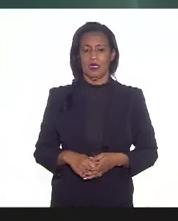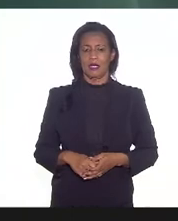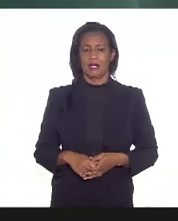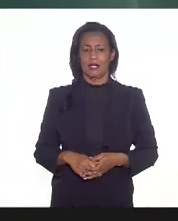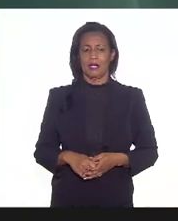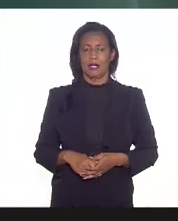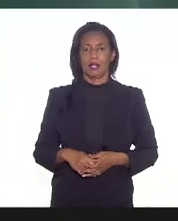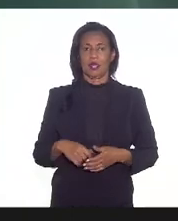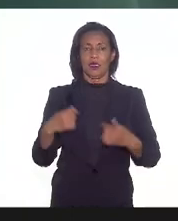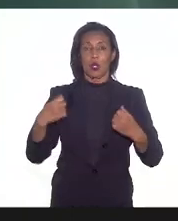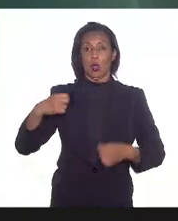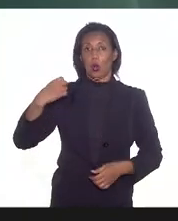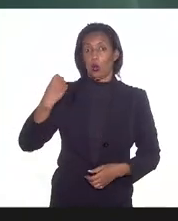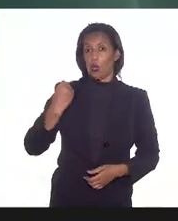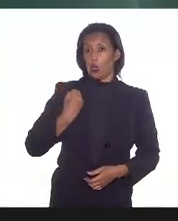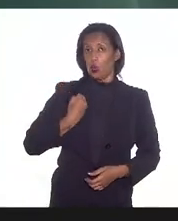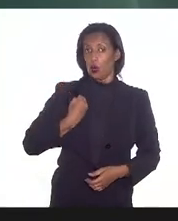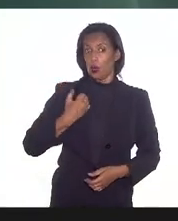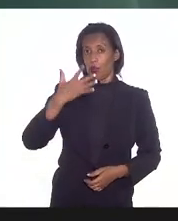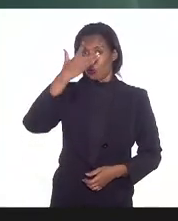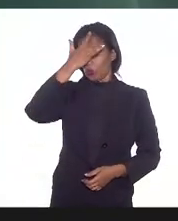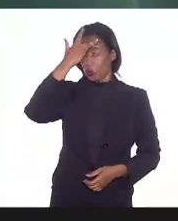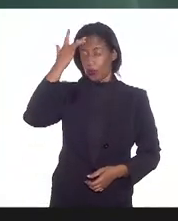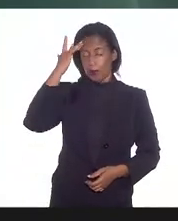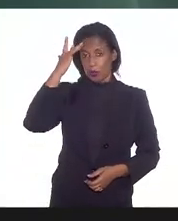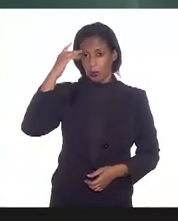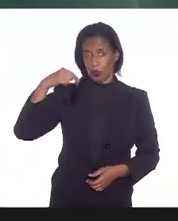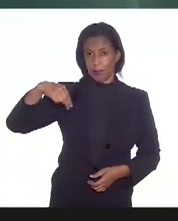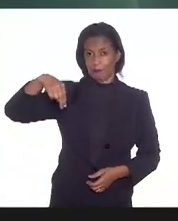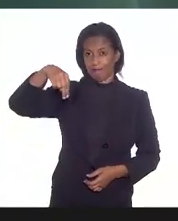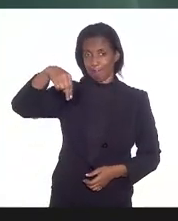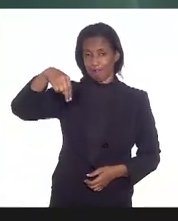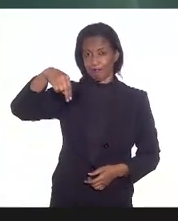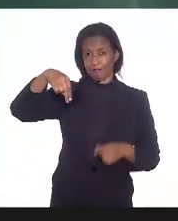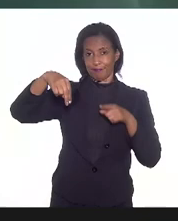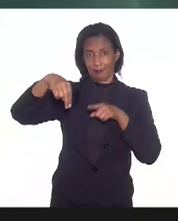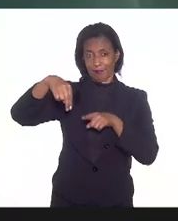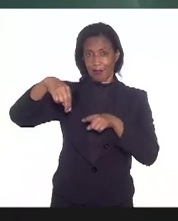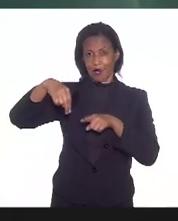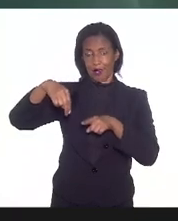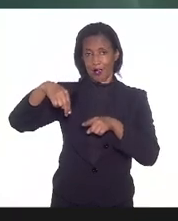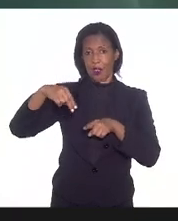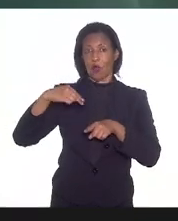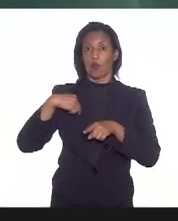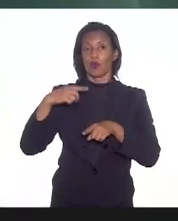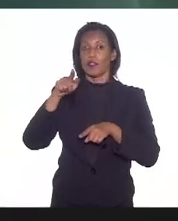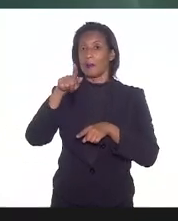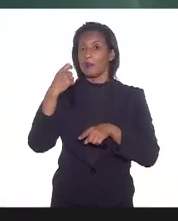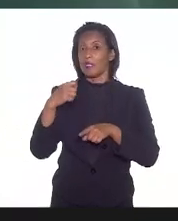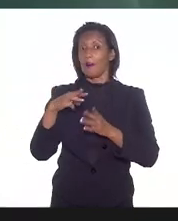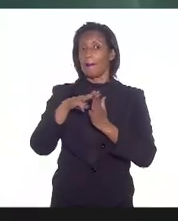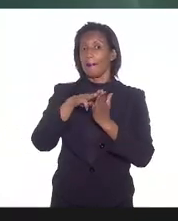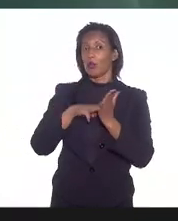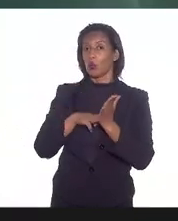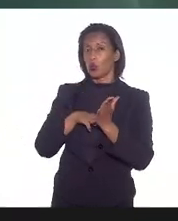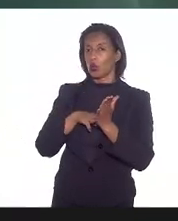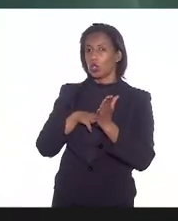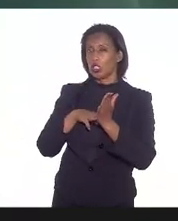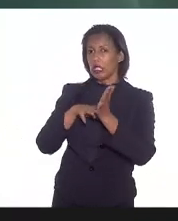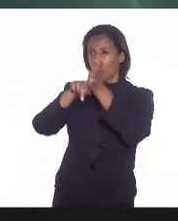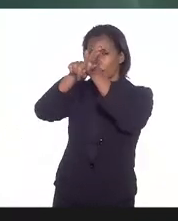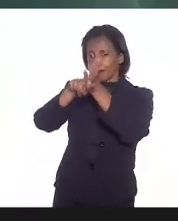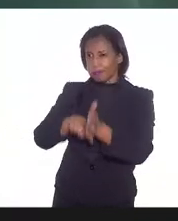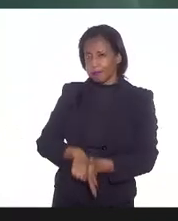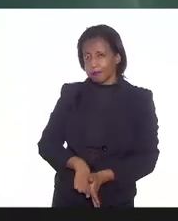N que é o número de pessoas envolvidas em cada estudo você precisa de uma metodologia clara do estudo e você